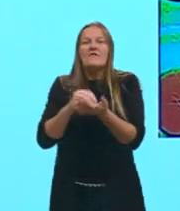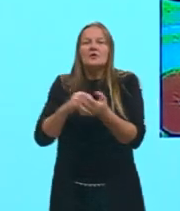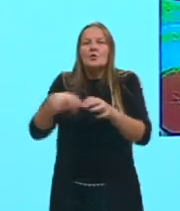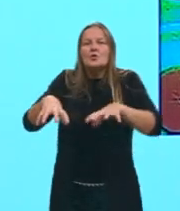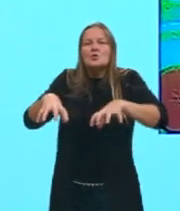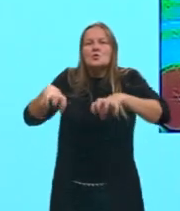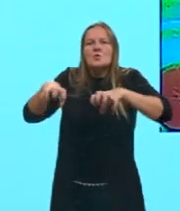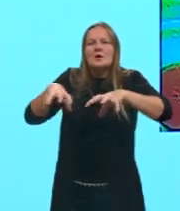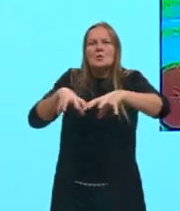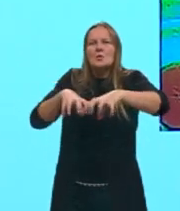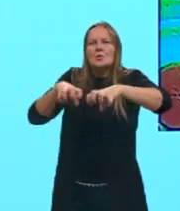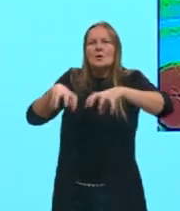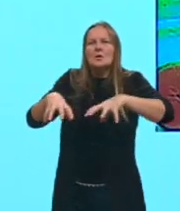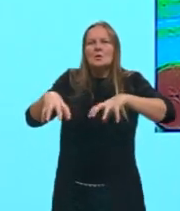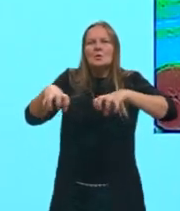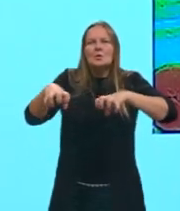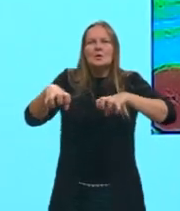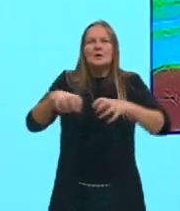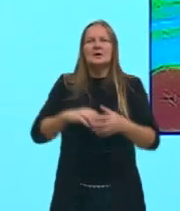ele não é tão